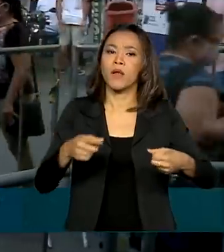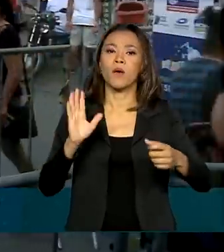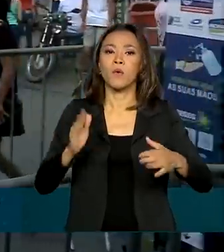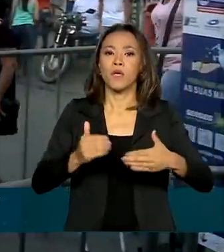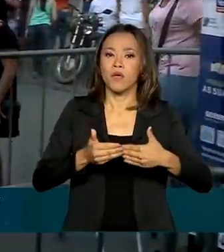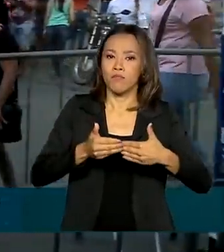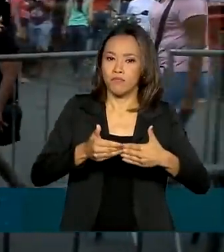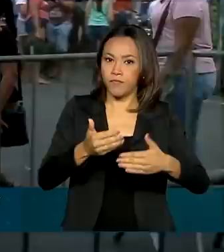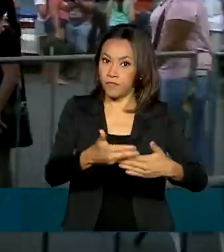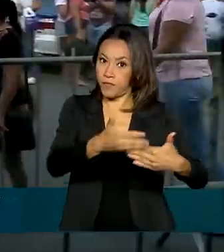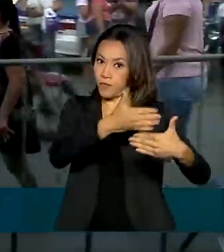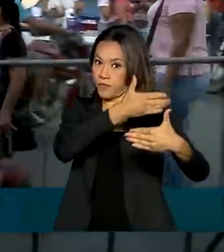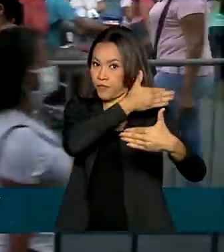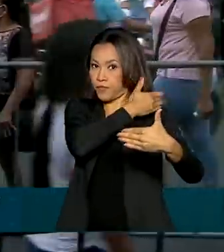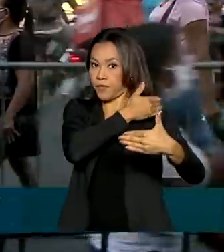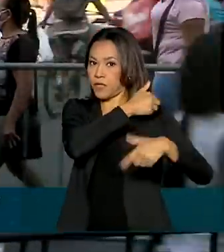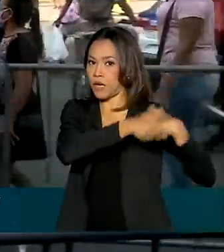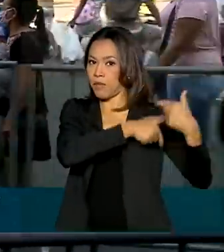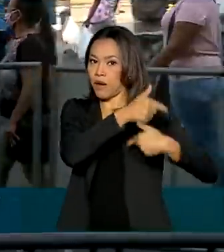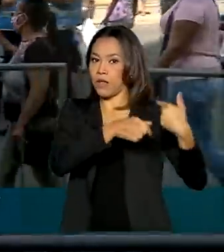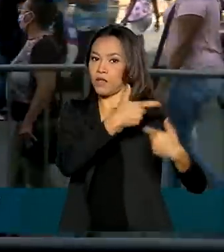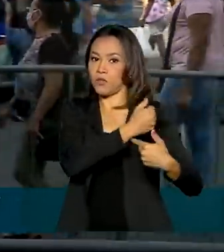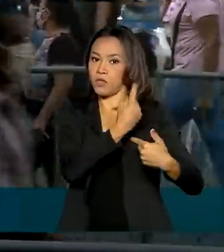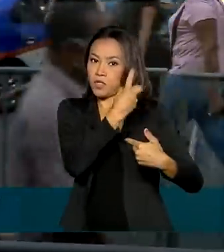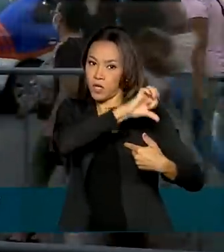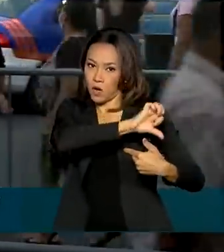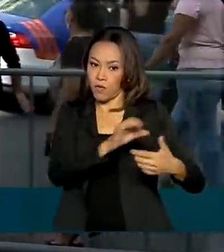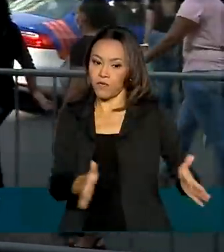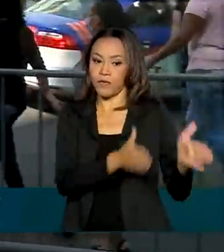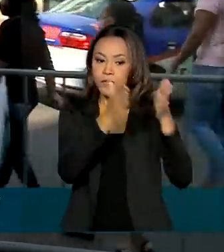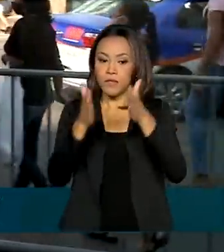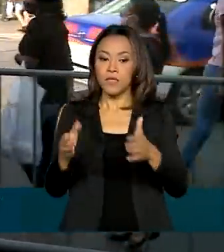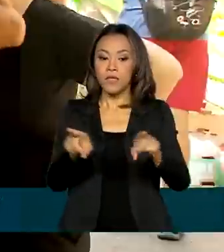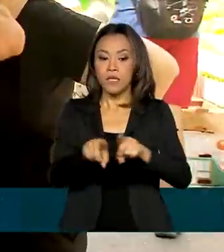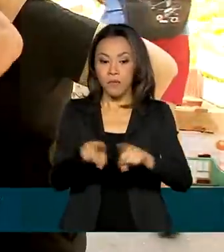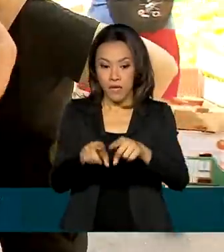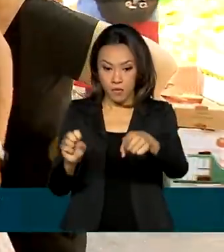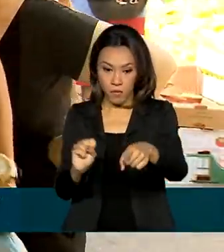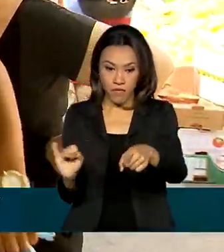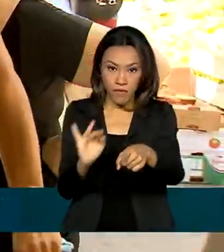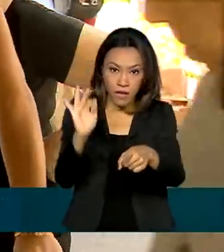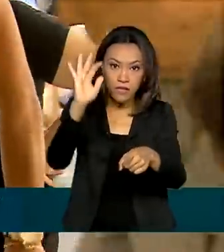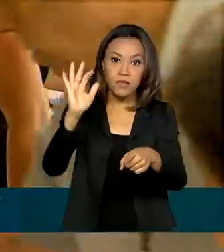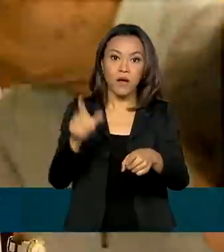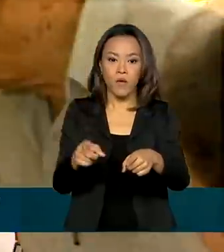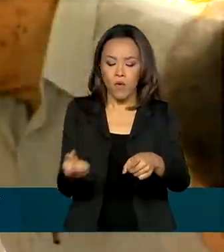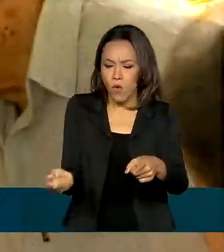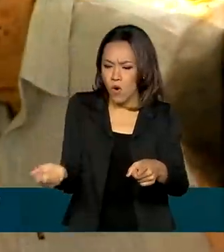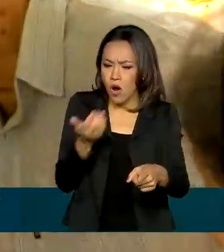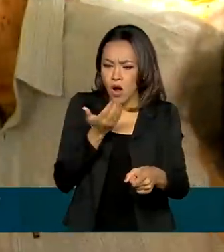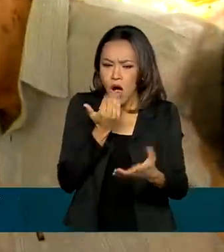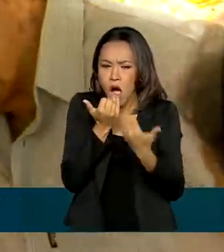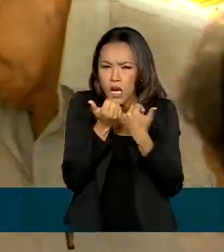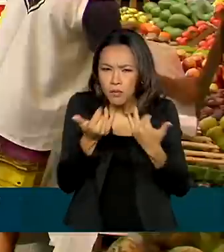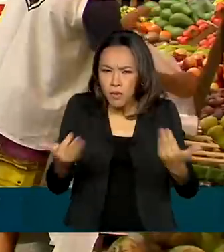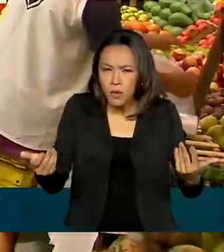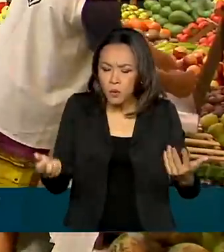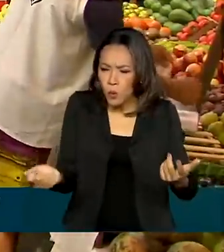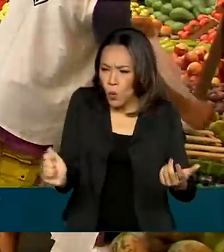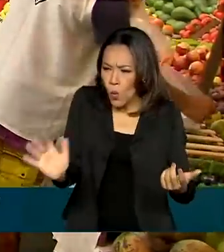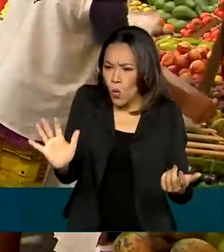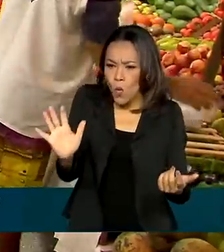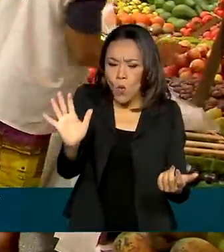Os dados também mostram uma inflação revisada para cima. A alta nos preços dos alimentos